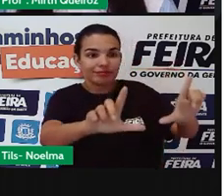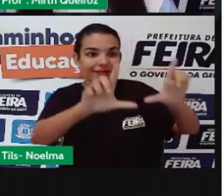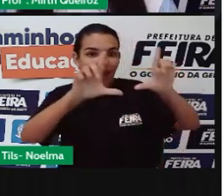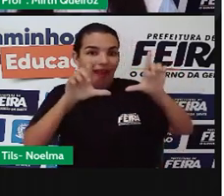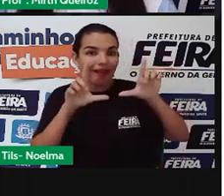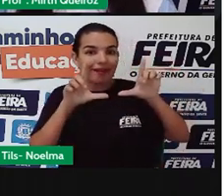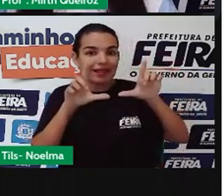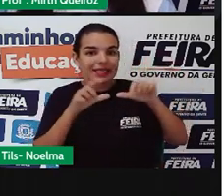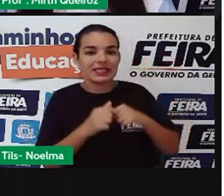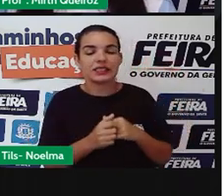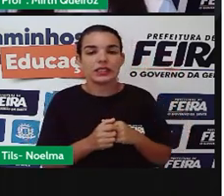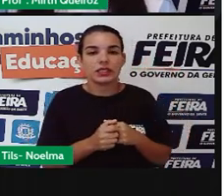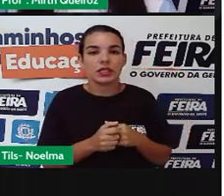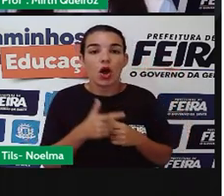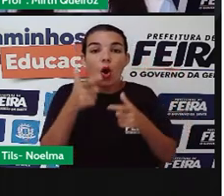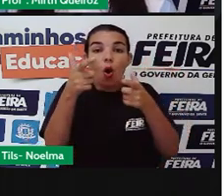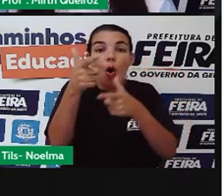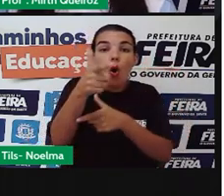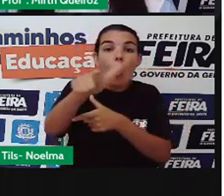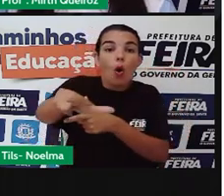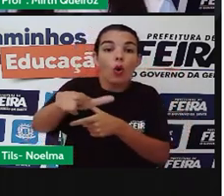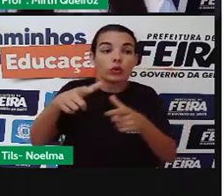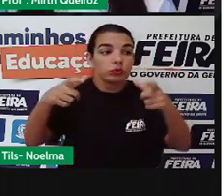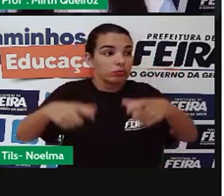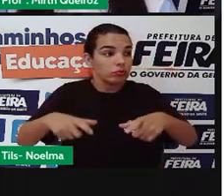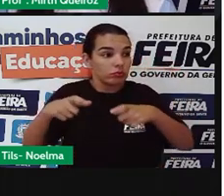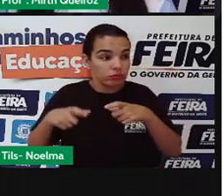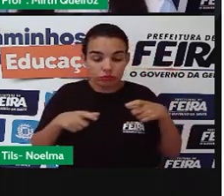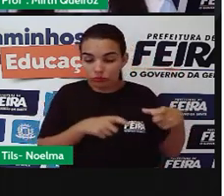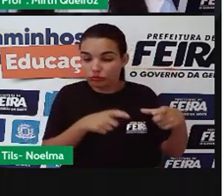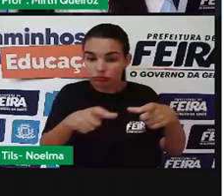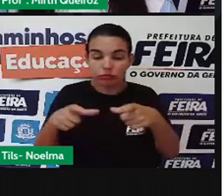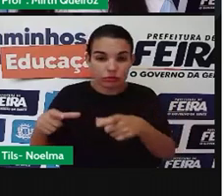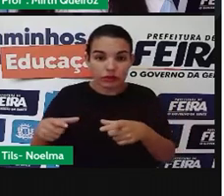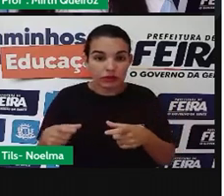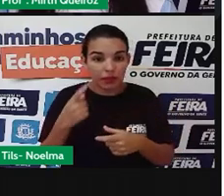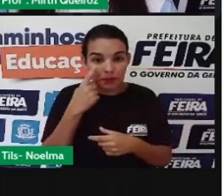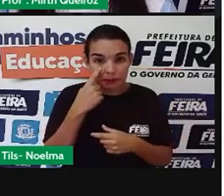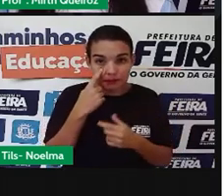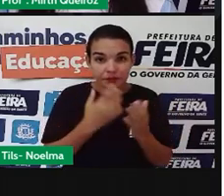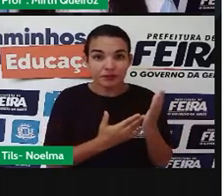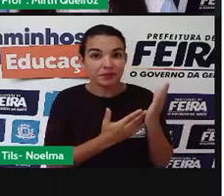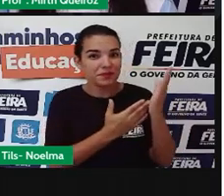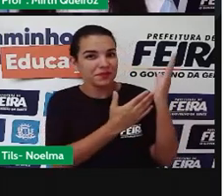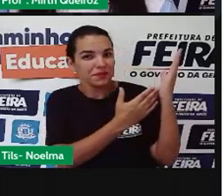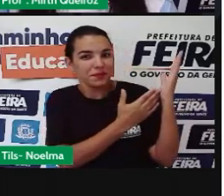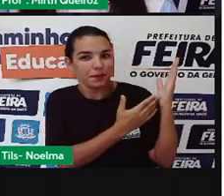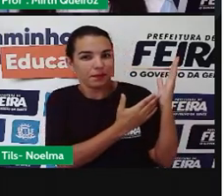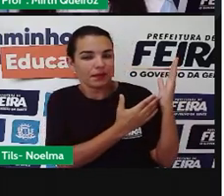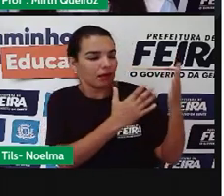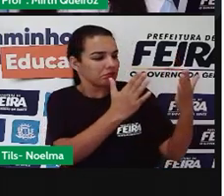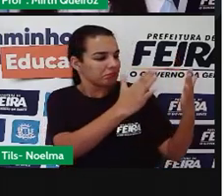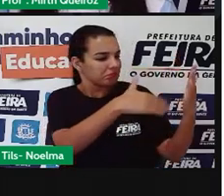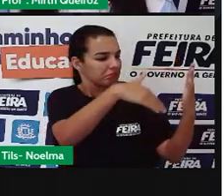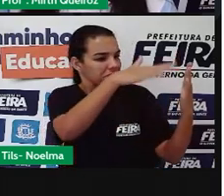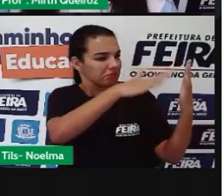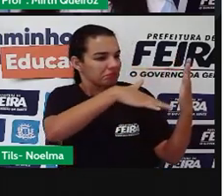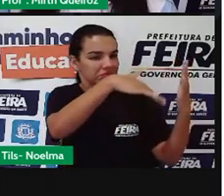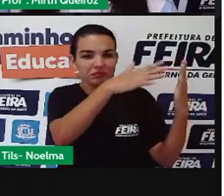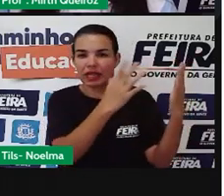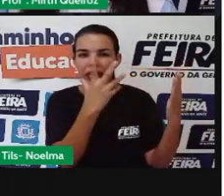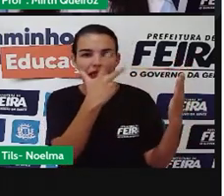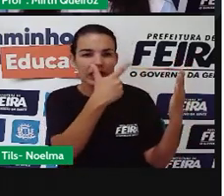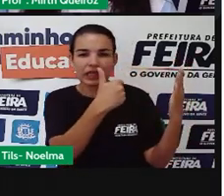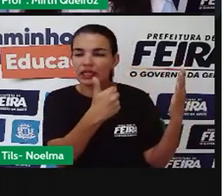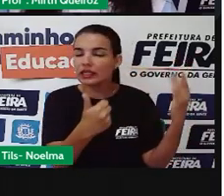Olha mais um espaço aqui. Nesse espaço, além das belas obras de artes e de pintura, nós também temos